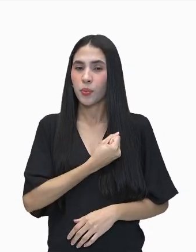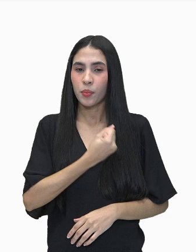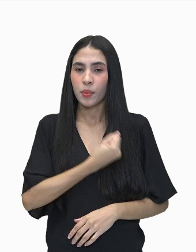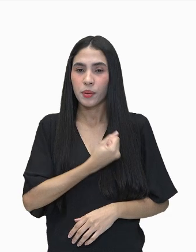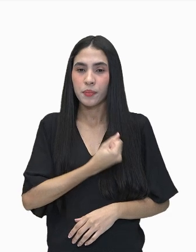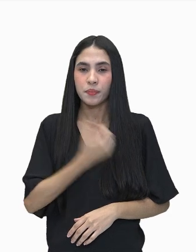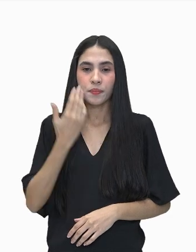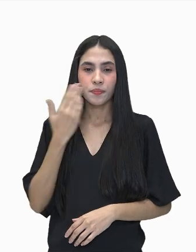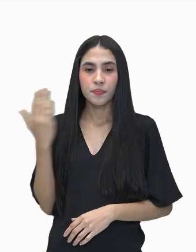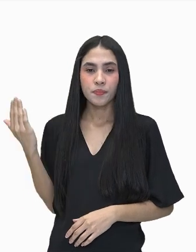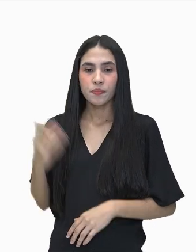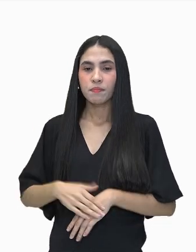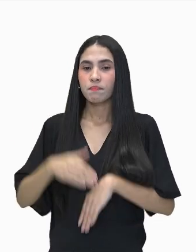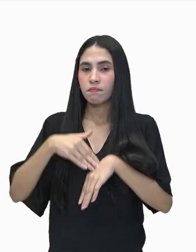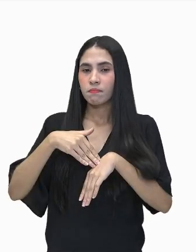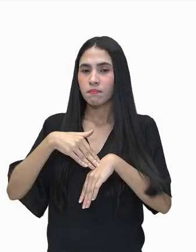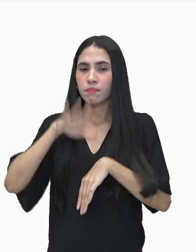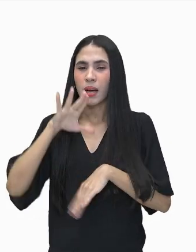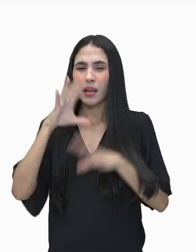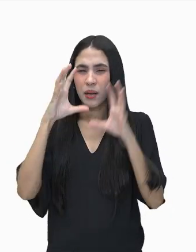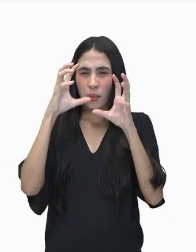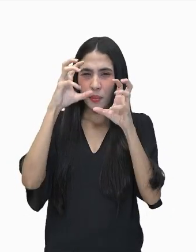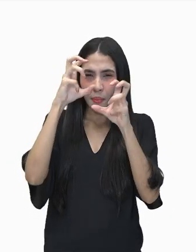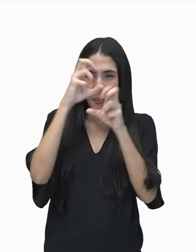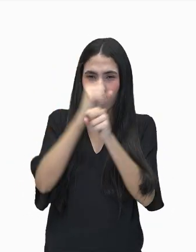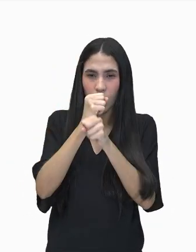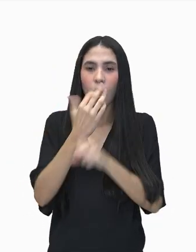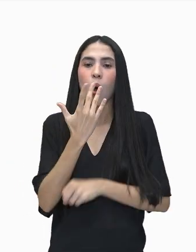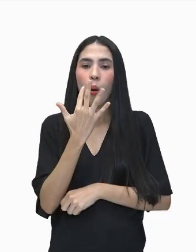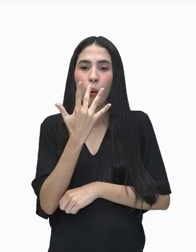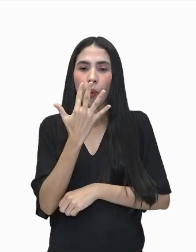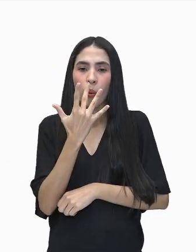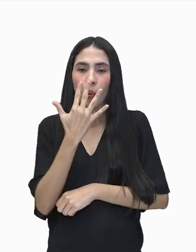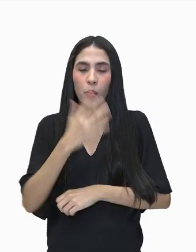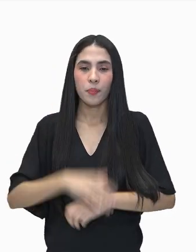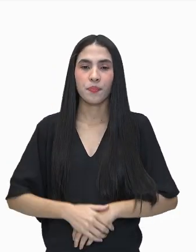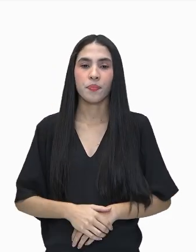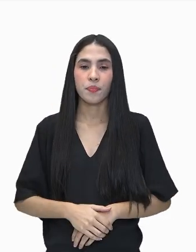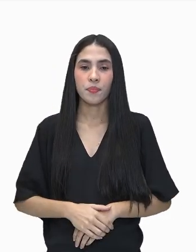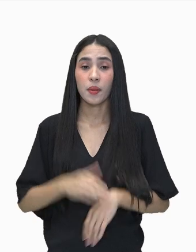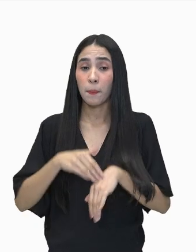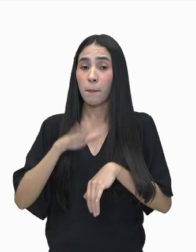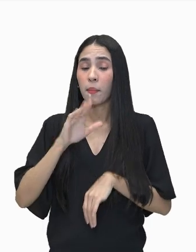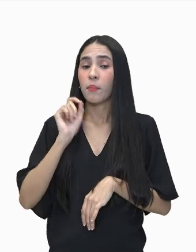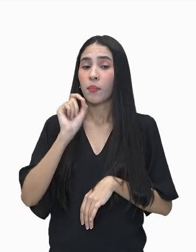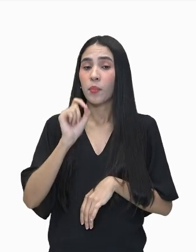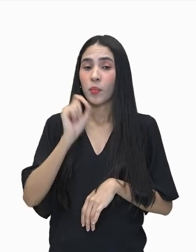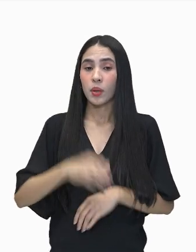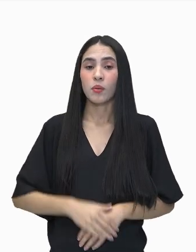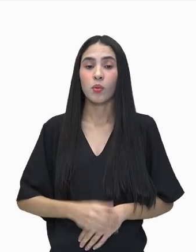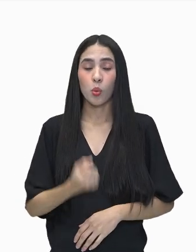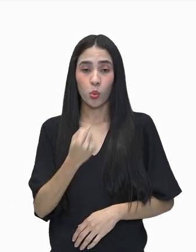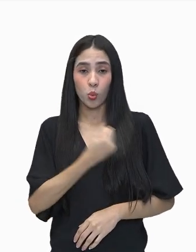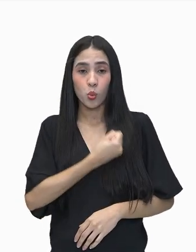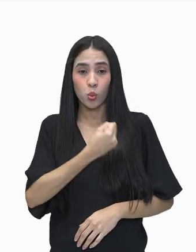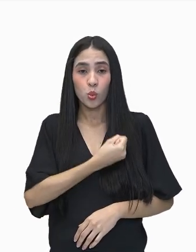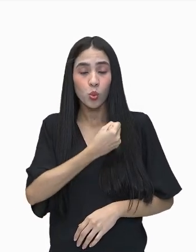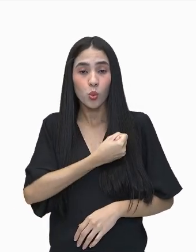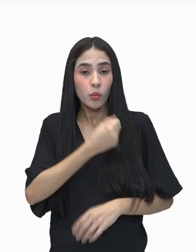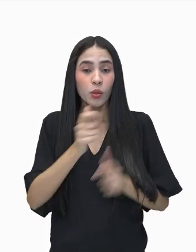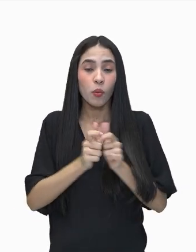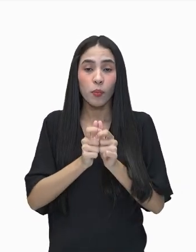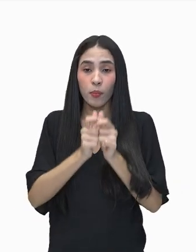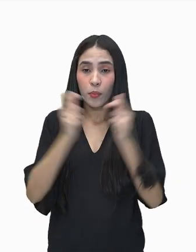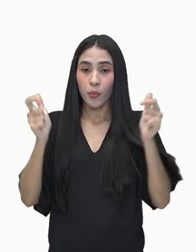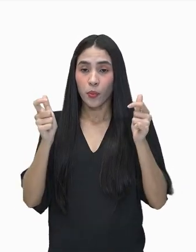é isso? Quanto mais escura está a cor do mapa, maior é o número de indústrias